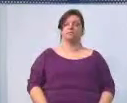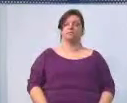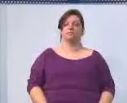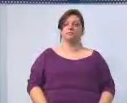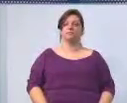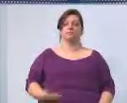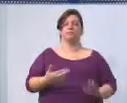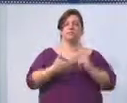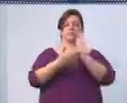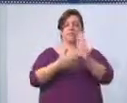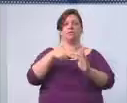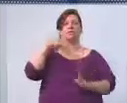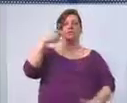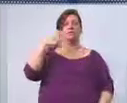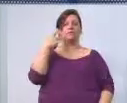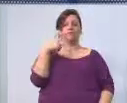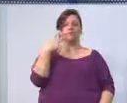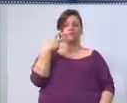Representando o vereador,